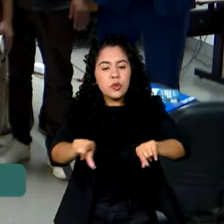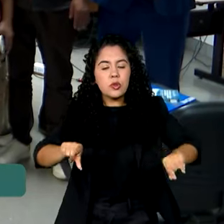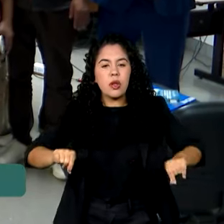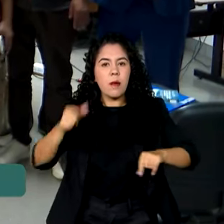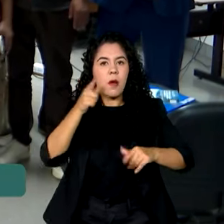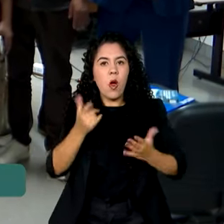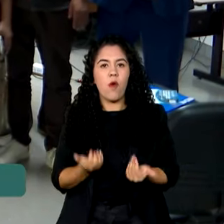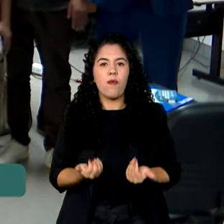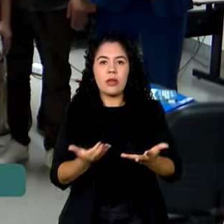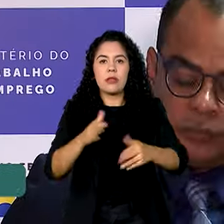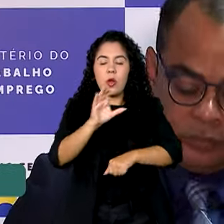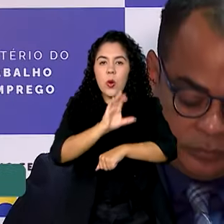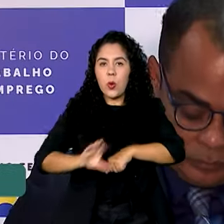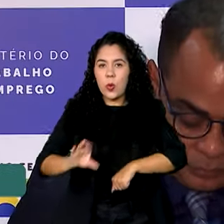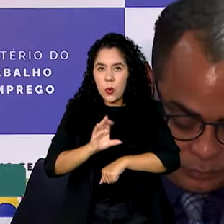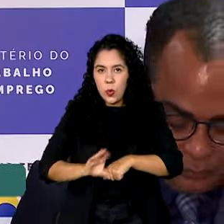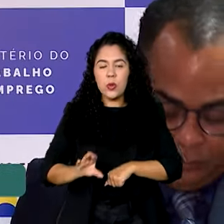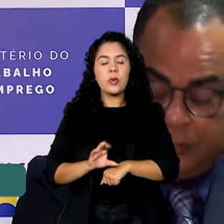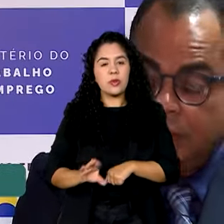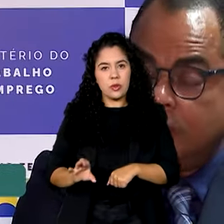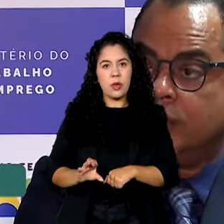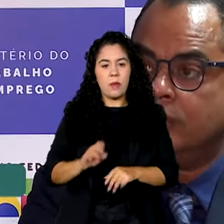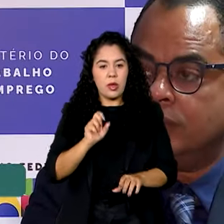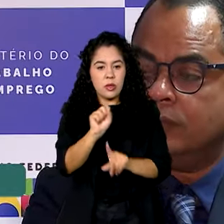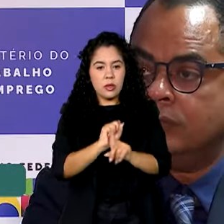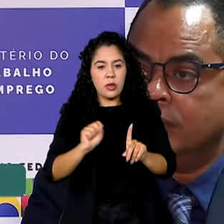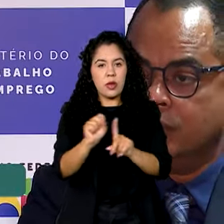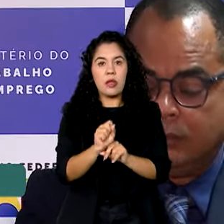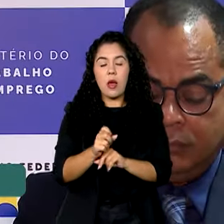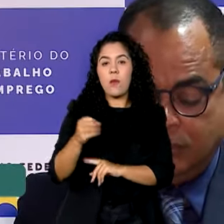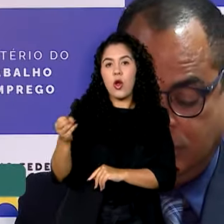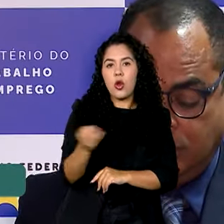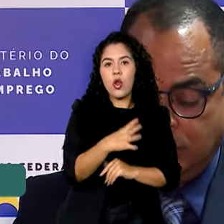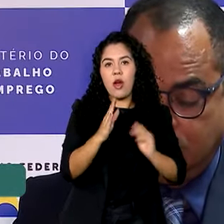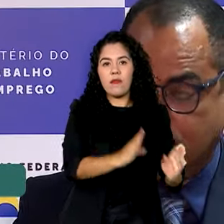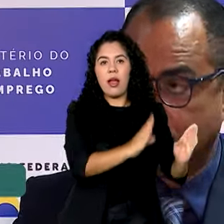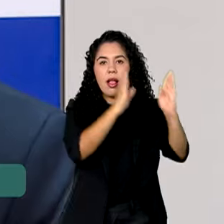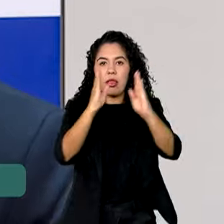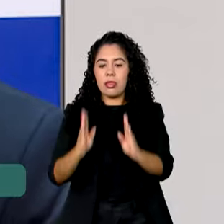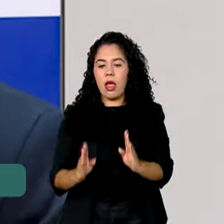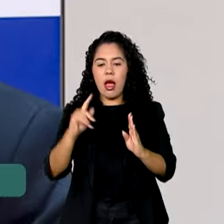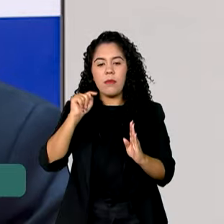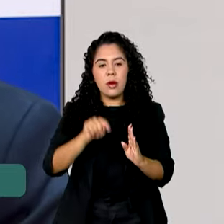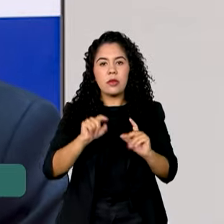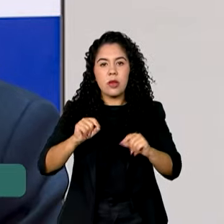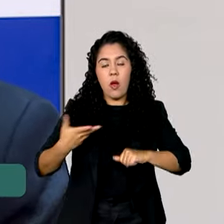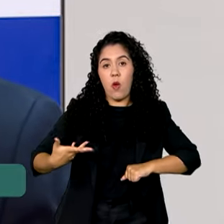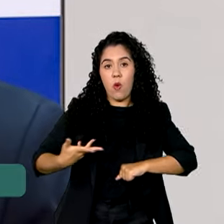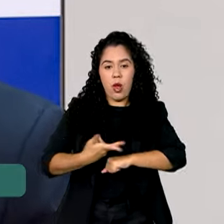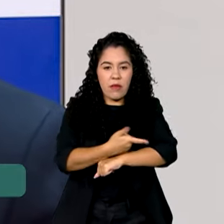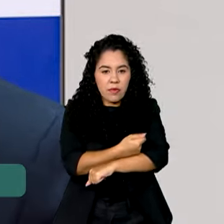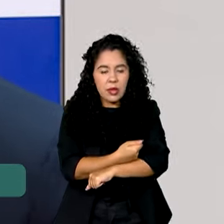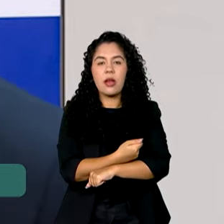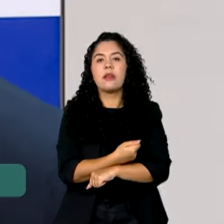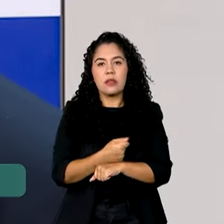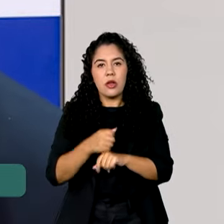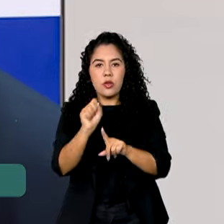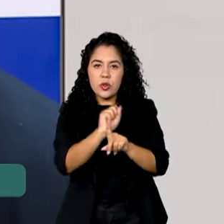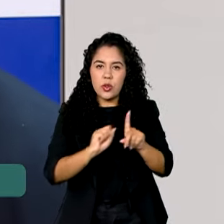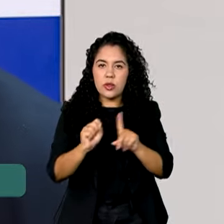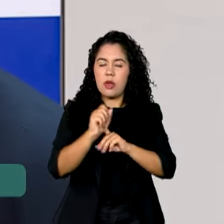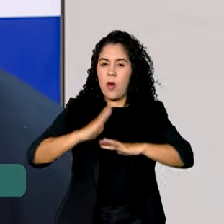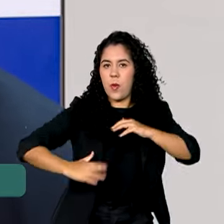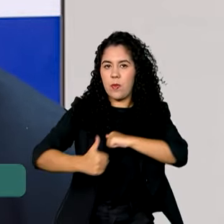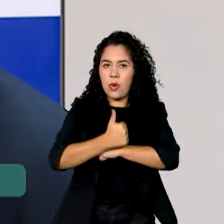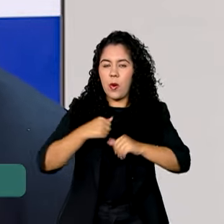A parceria marca uma nova etapa do programa Manuel Querino de qualificação social e profissional do